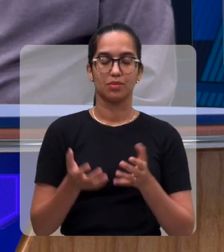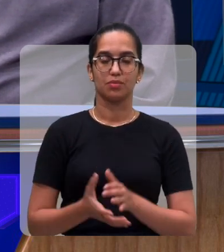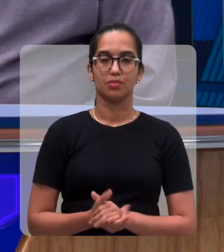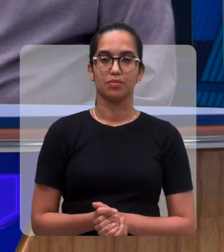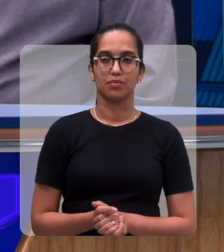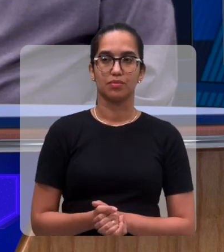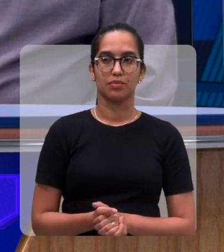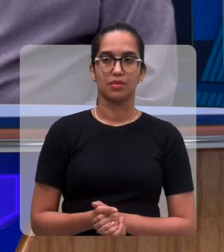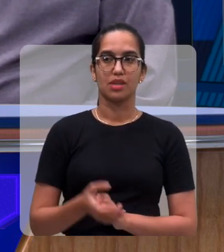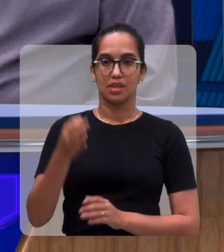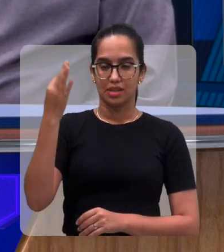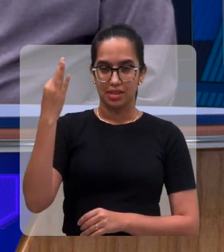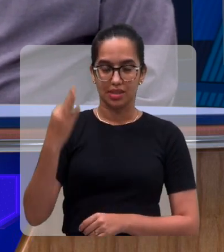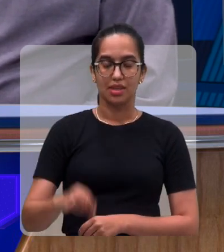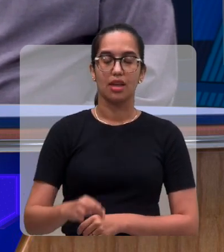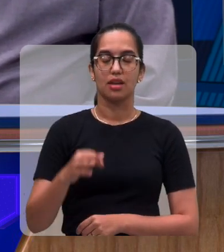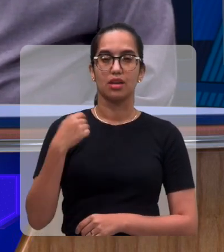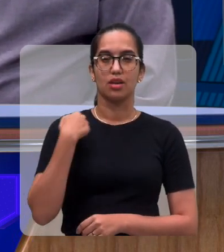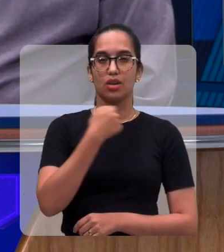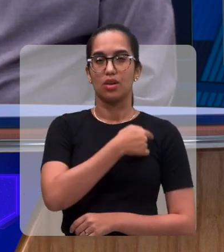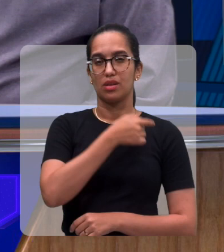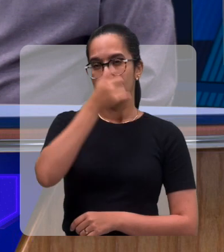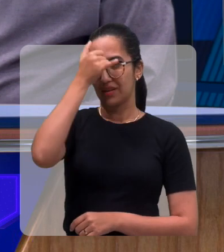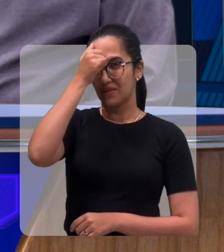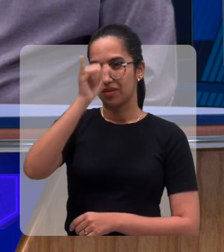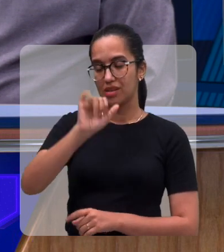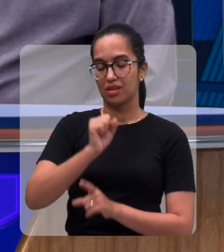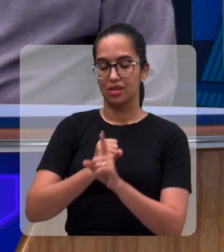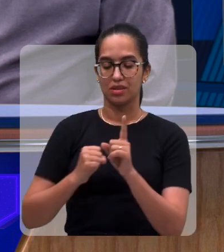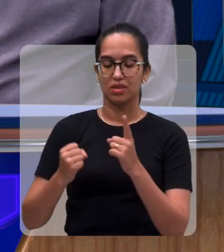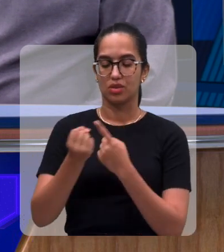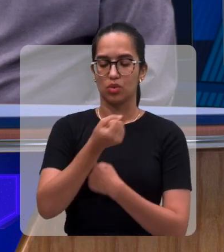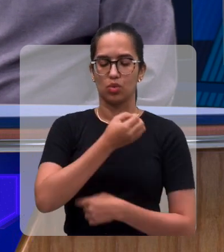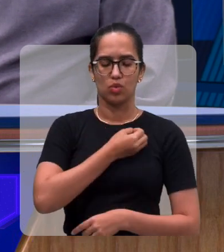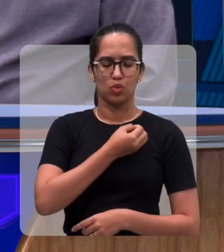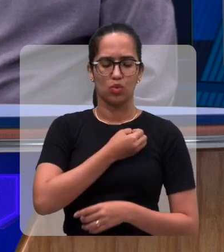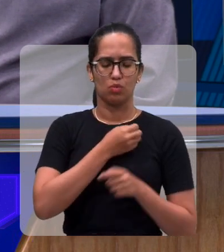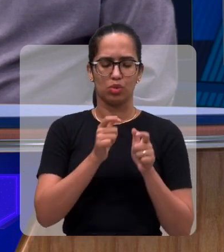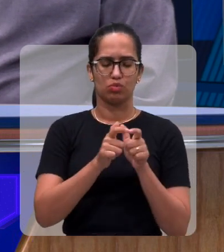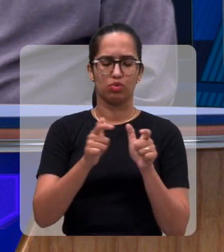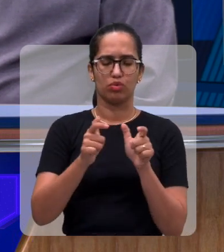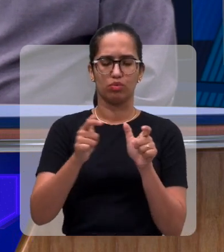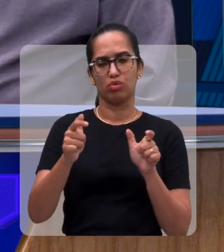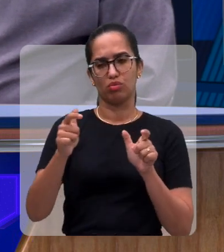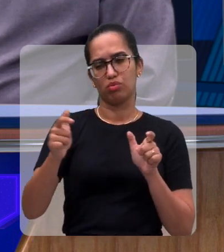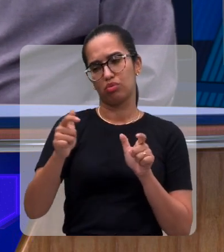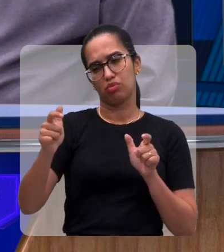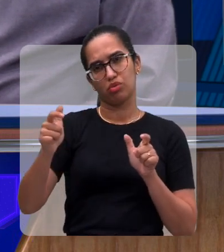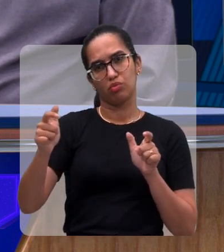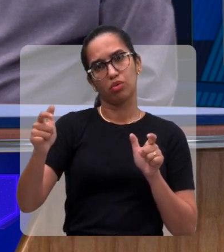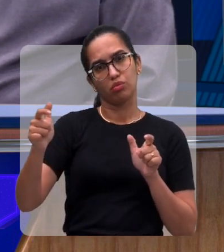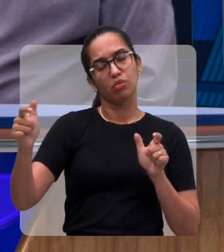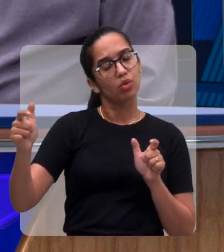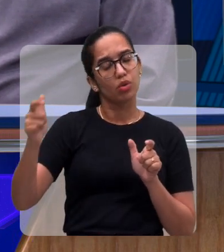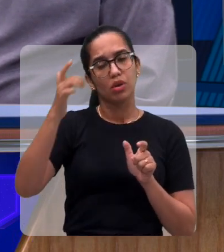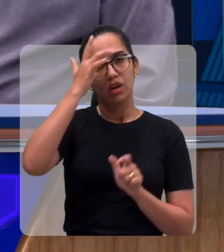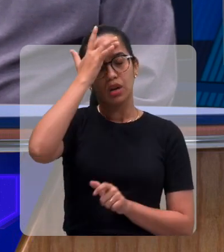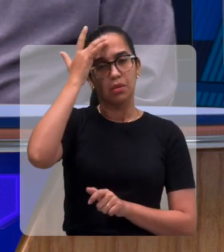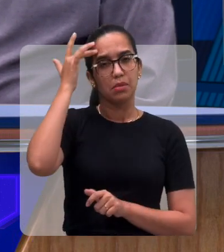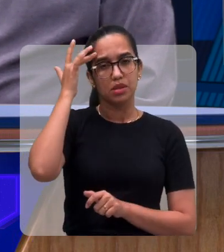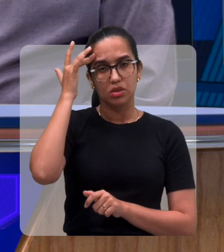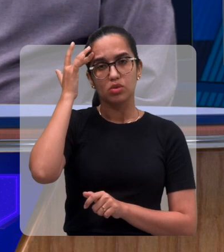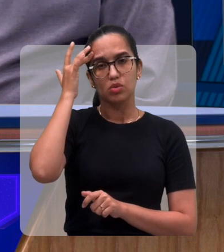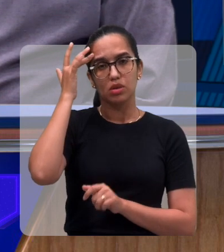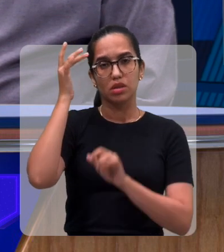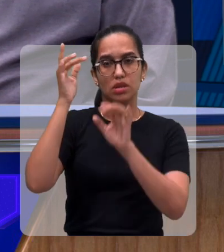certamente, para que não tenhamos uma sociedade com o número de pessoas, o número maior de pessoas